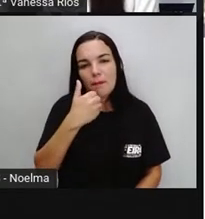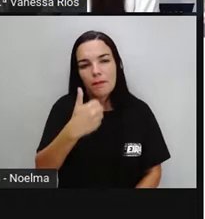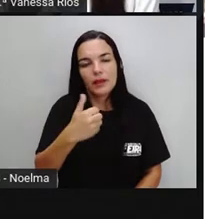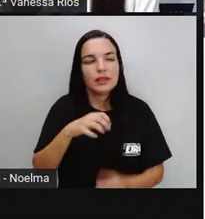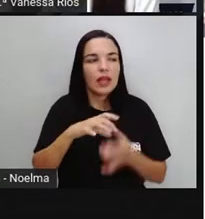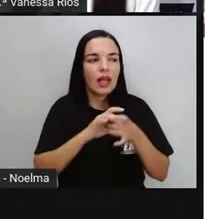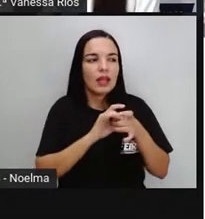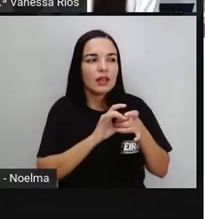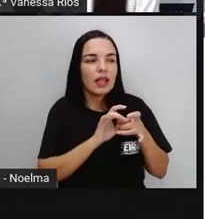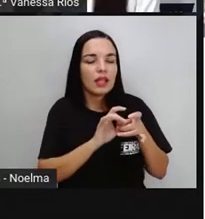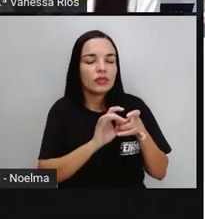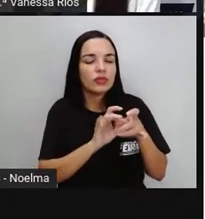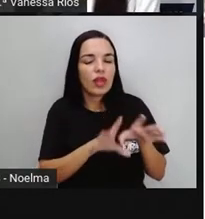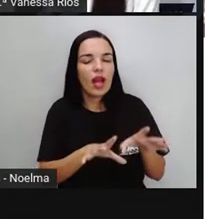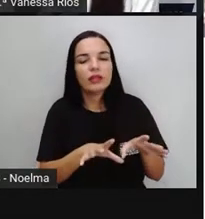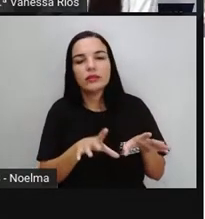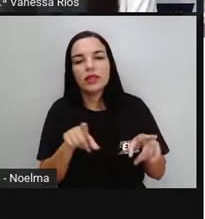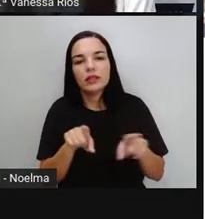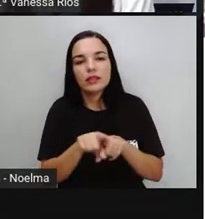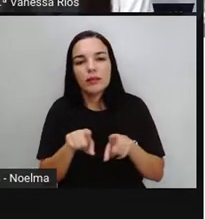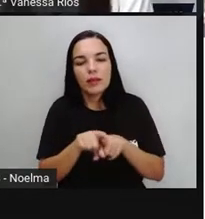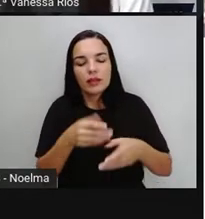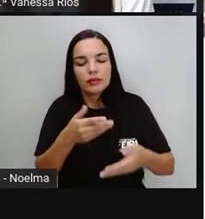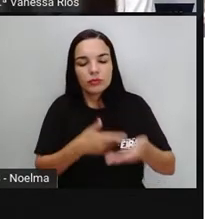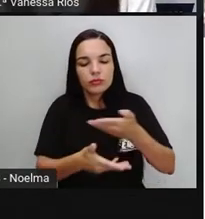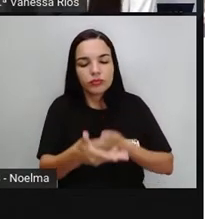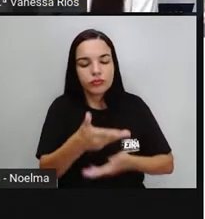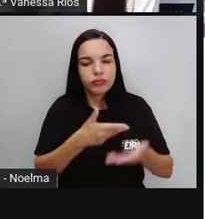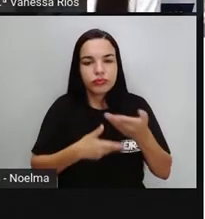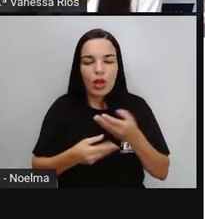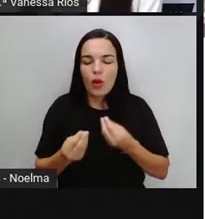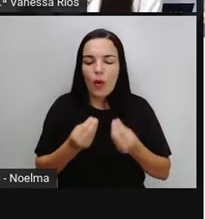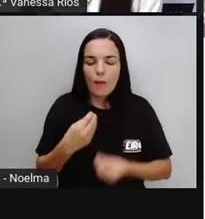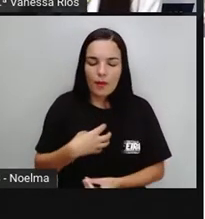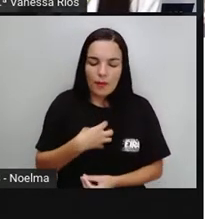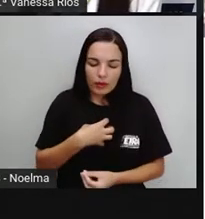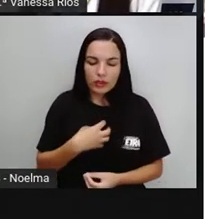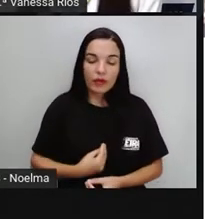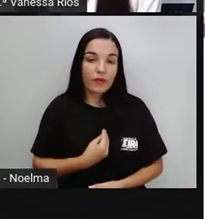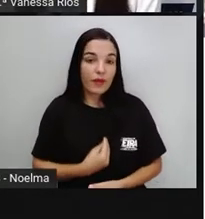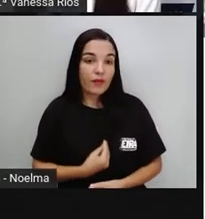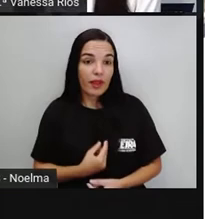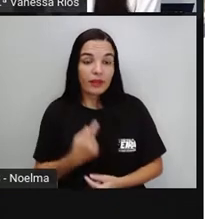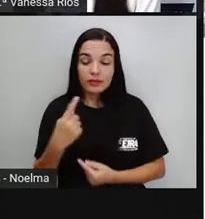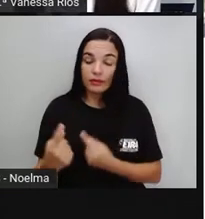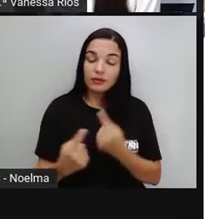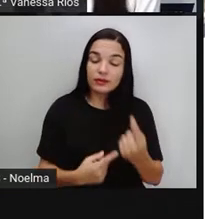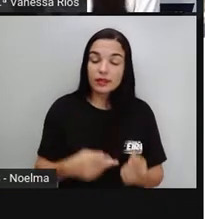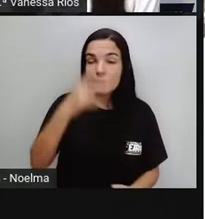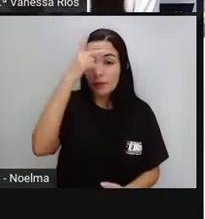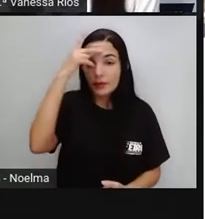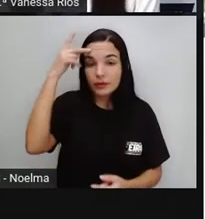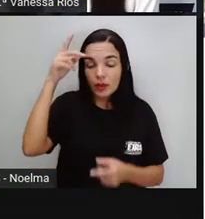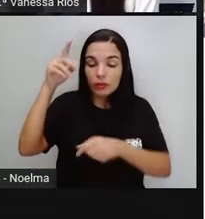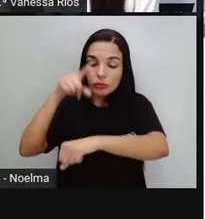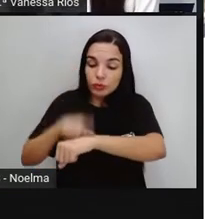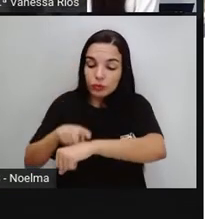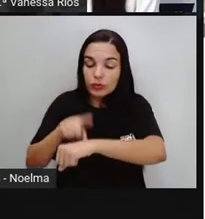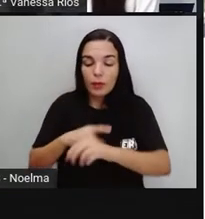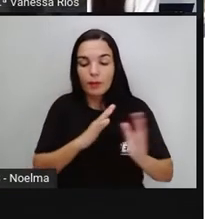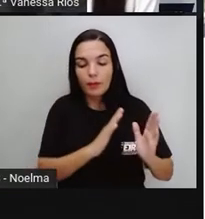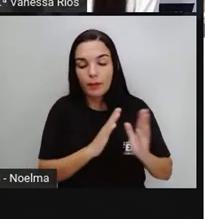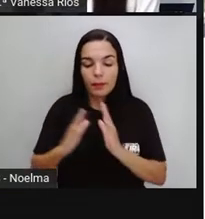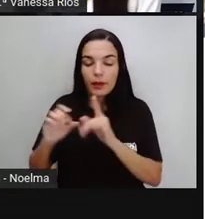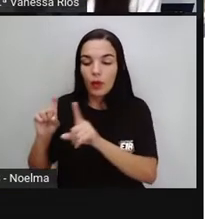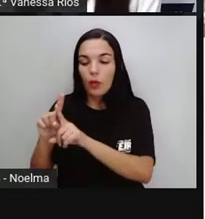deixados e que correspondem ao modo de vida, a forma de viver das pessoas dentro de um grupo